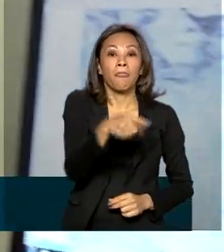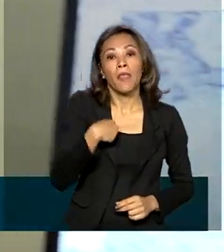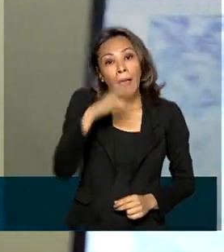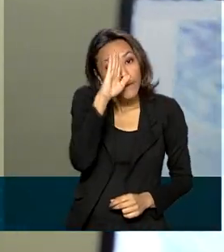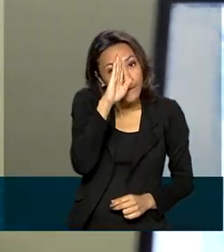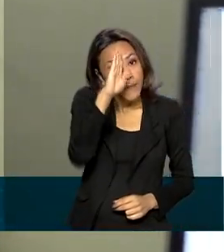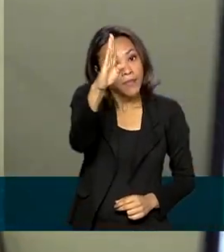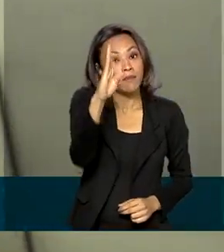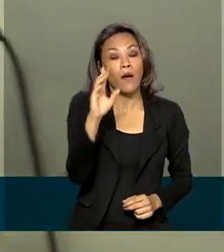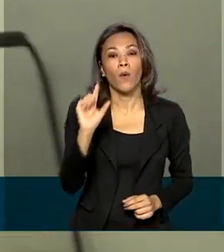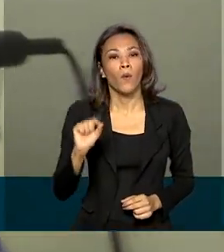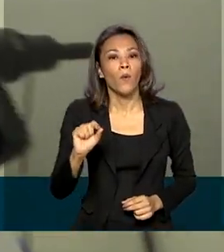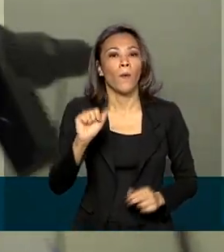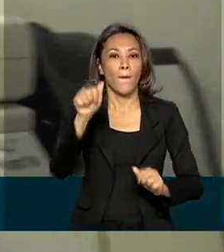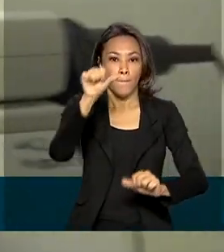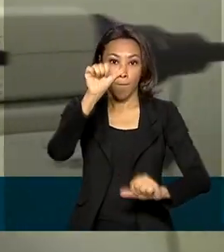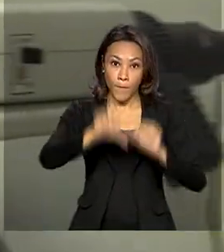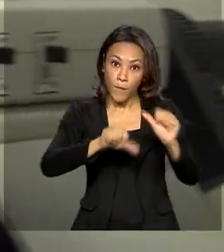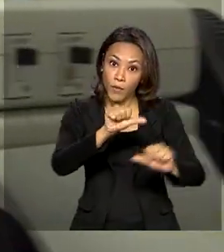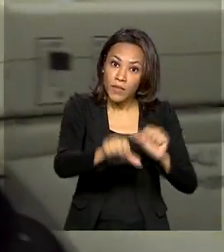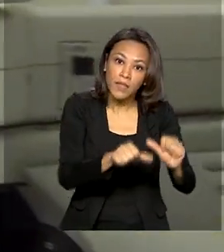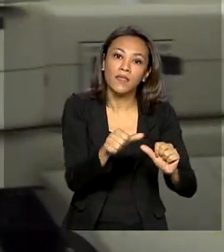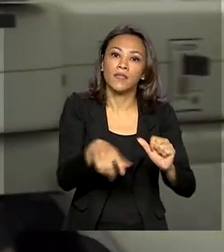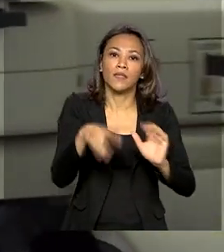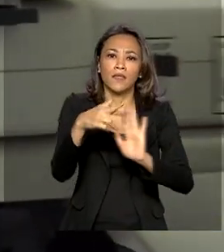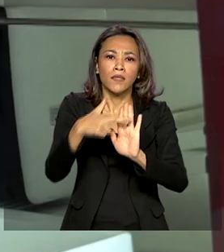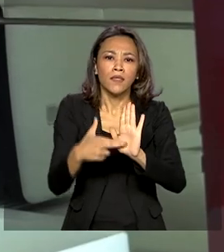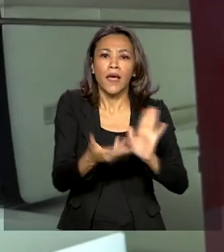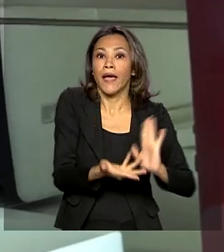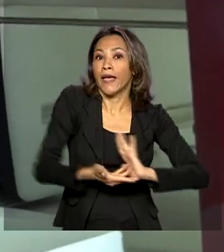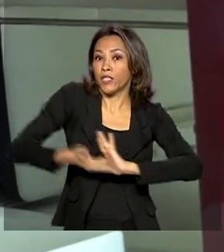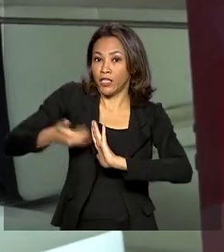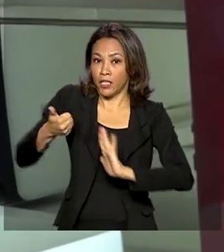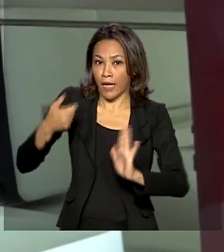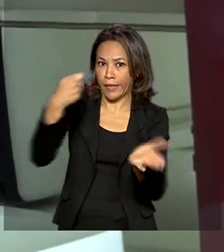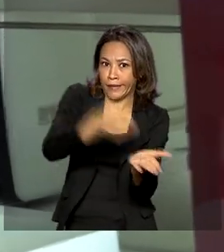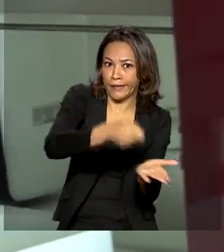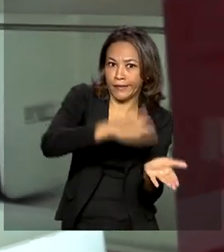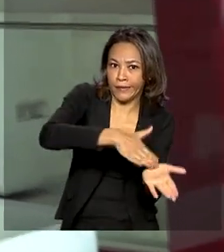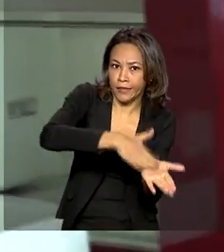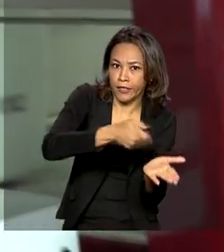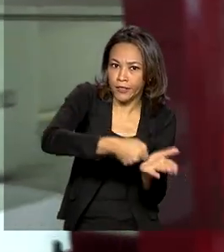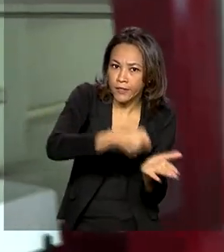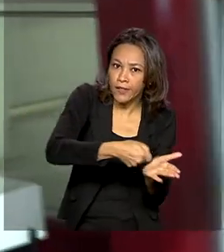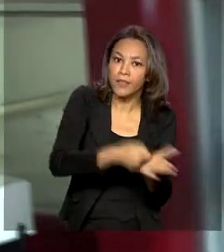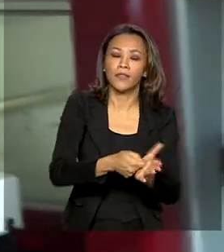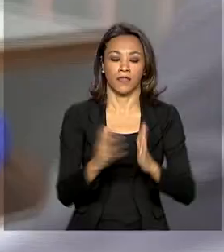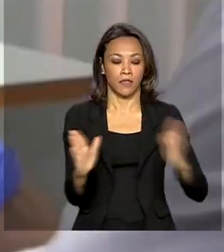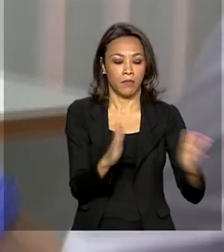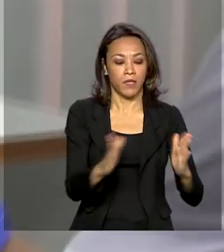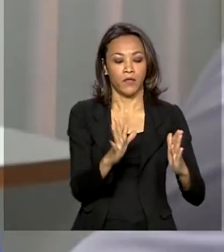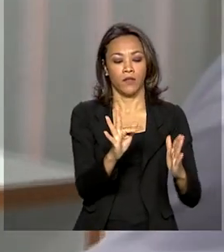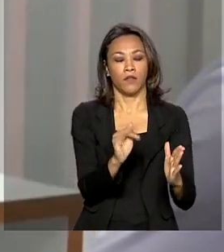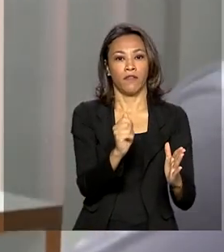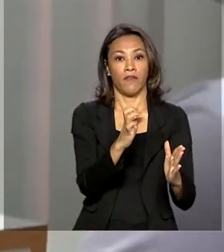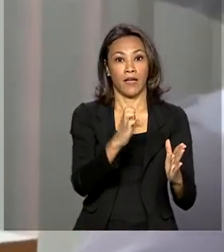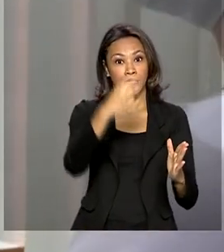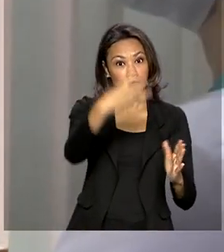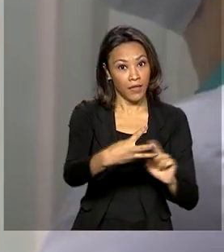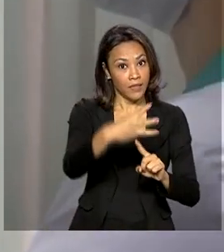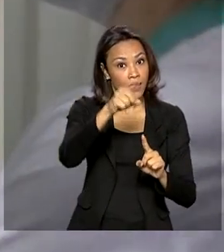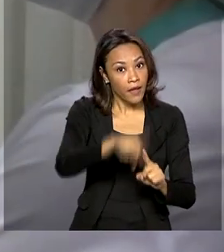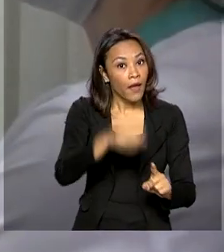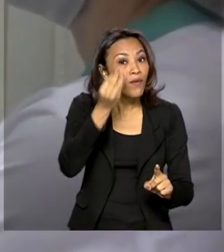mudança é a retirada da exigência de realização de estudo em fase 3, quando os testes são feitos em seres humanos